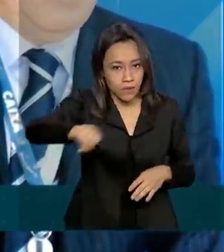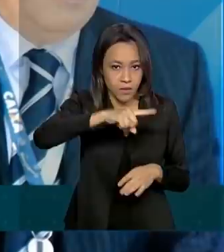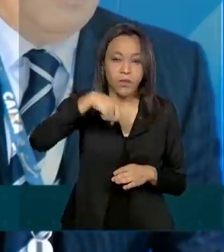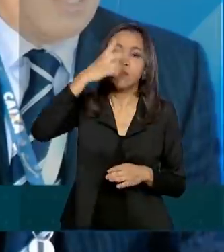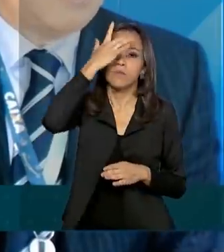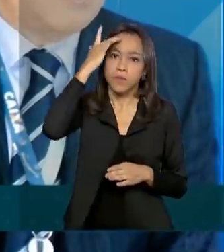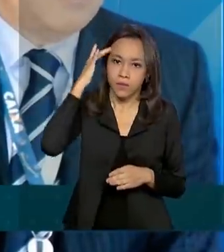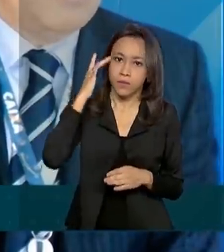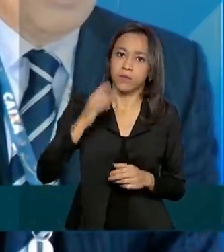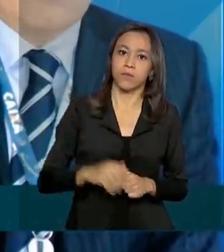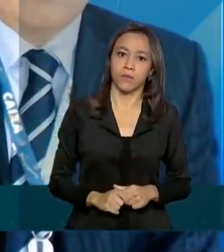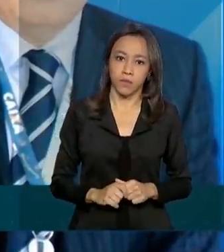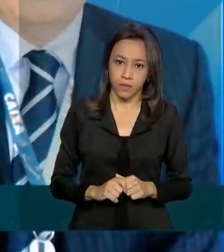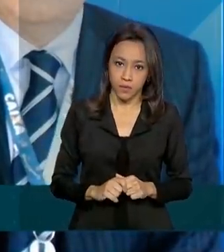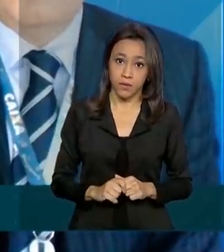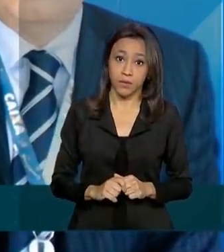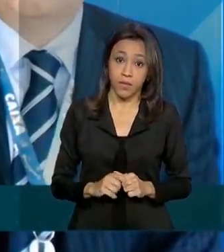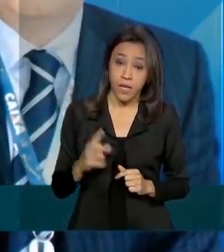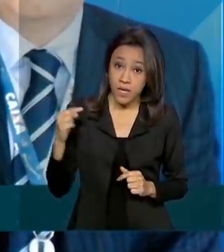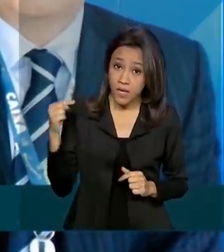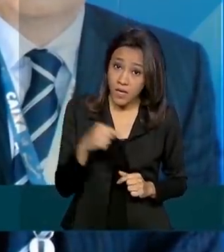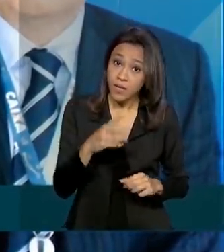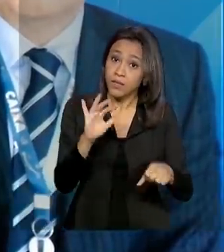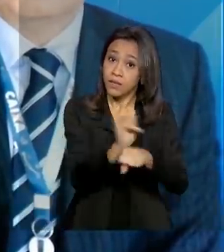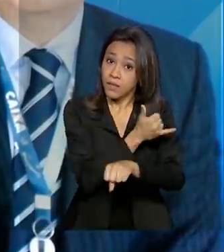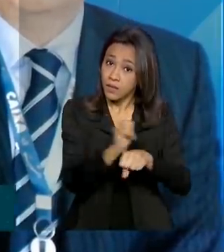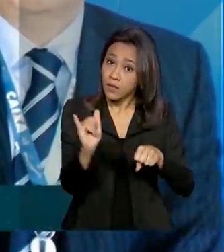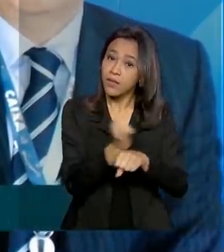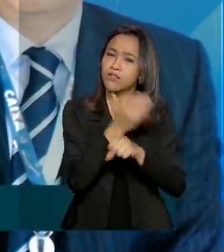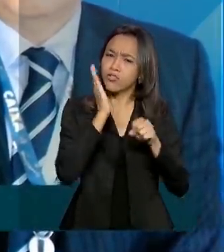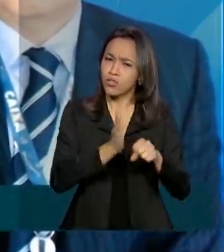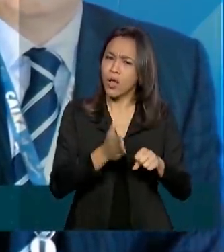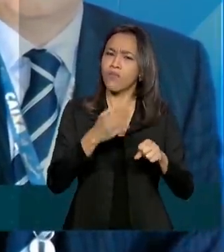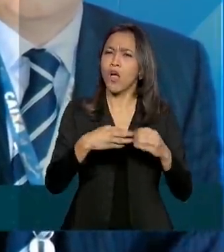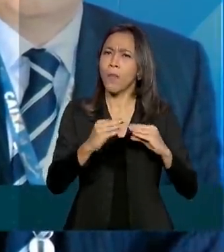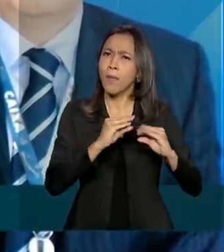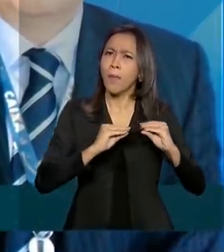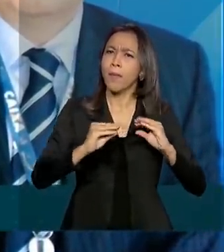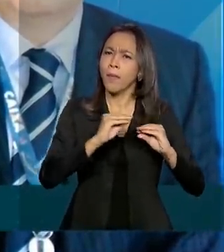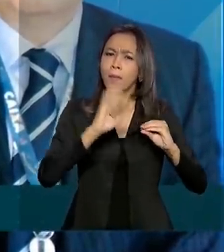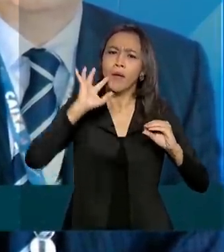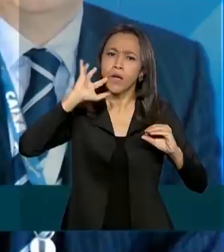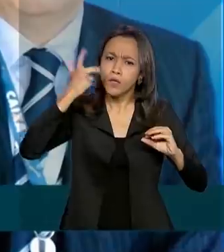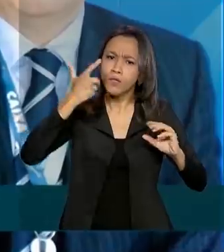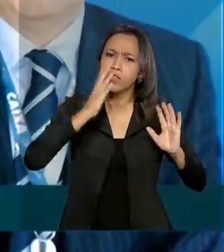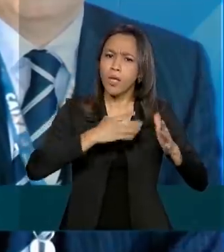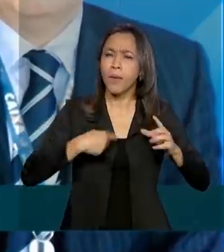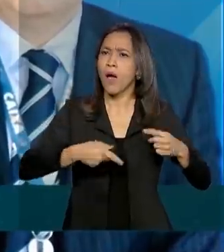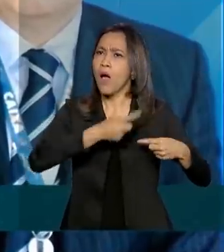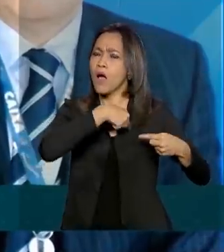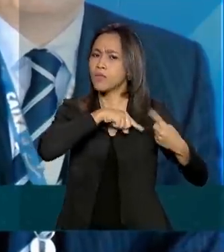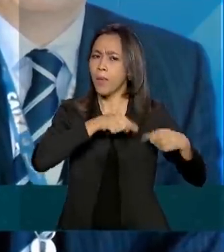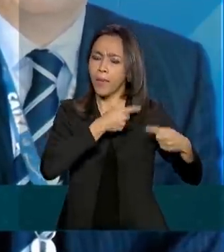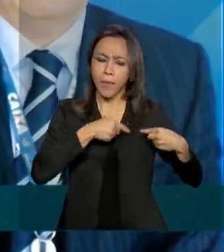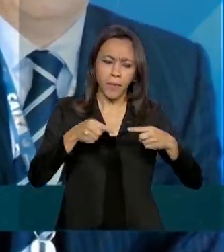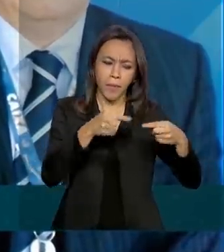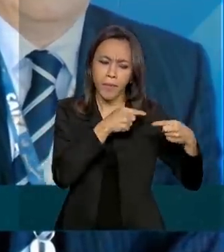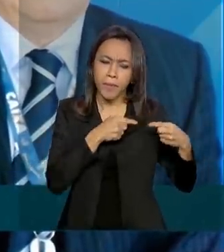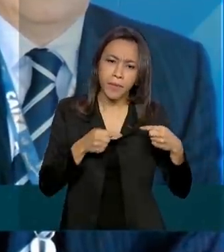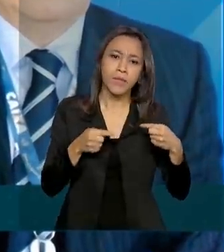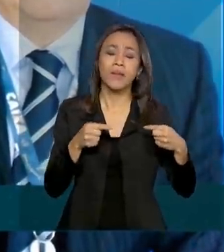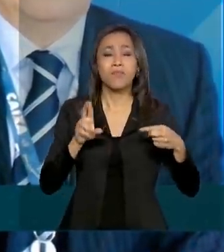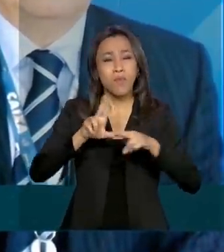essa daqui já era uma medida madura para ser tomada, mas havia algumas discussões e realmente a